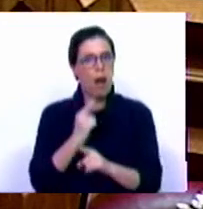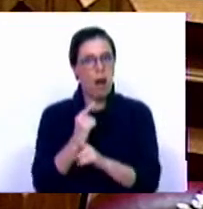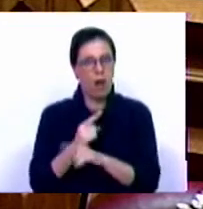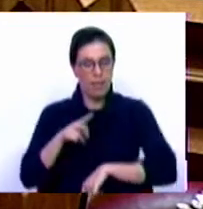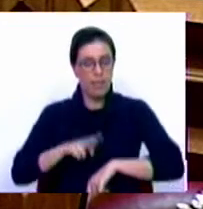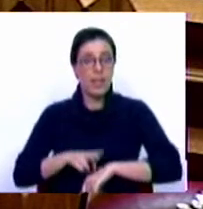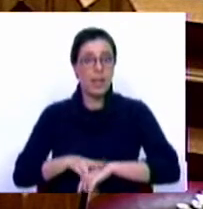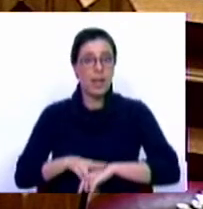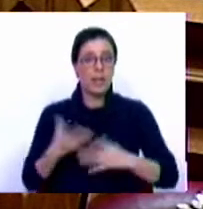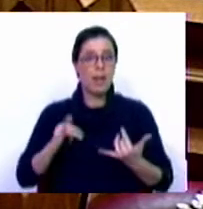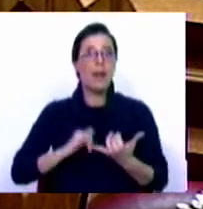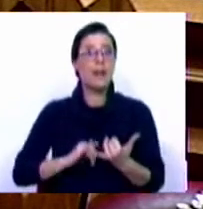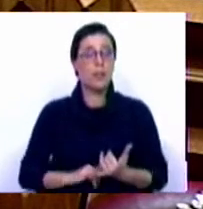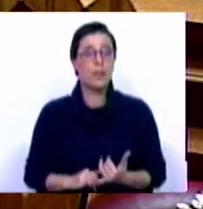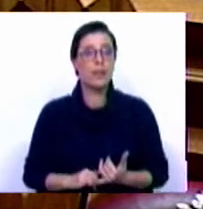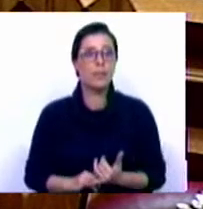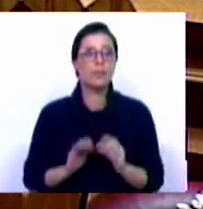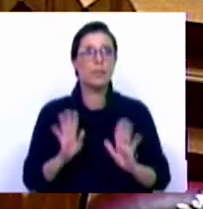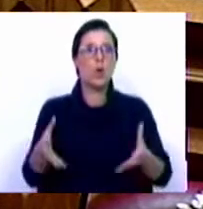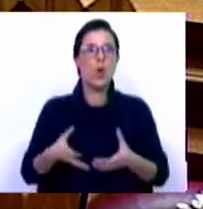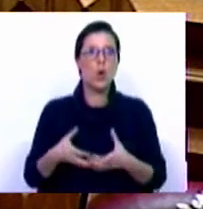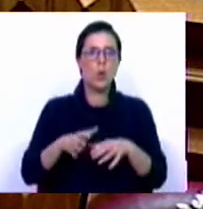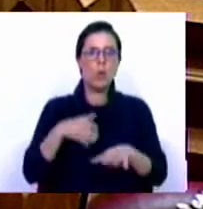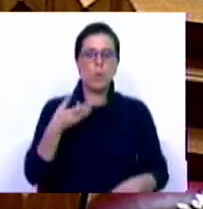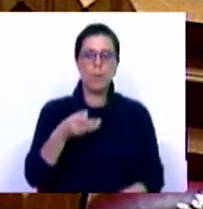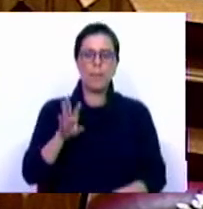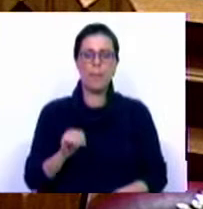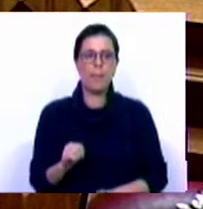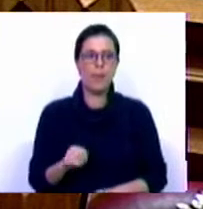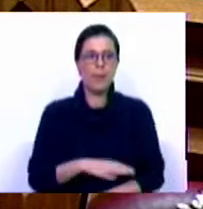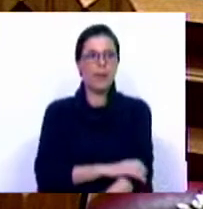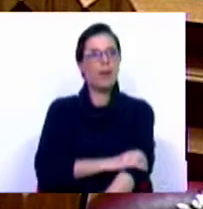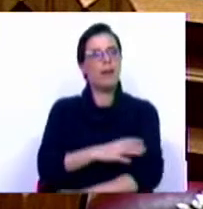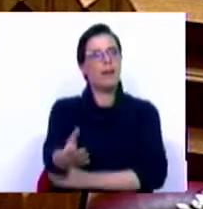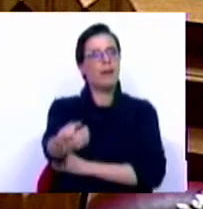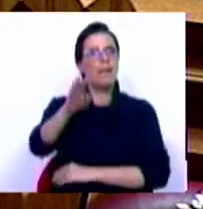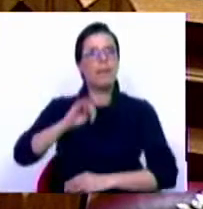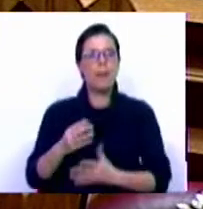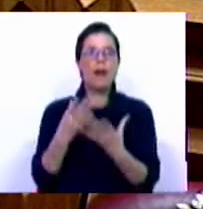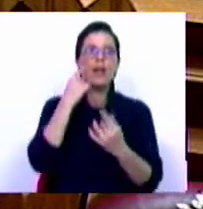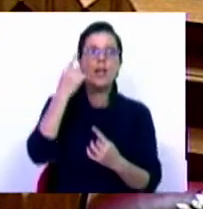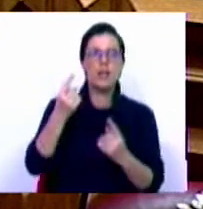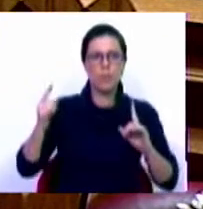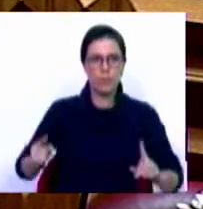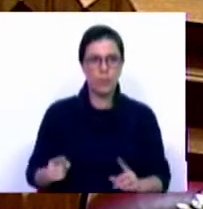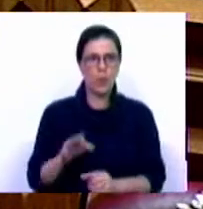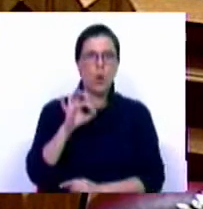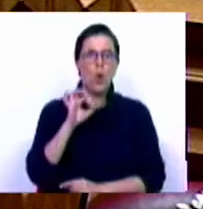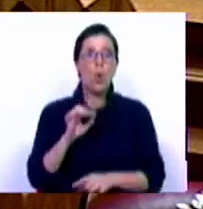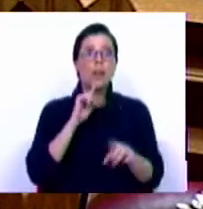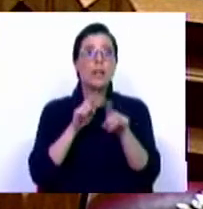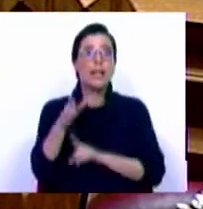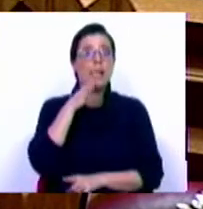com a direcção da Associação, o Grupo Parlamentar do Partido Socialista e muito em especial os oito